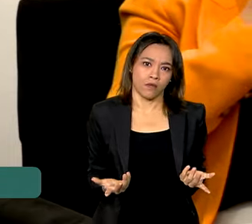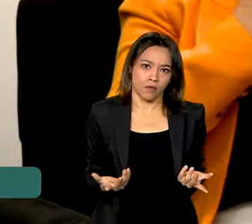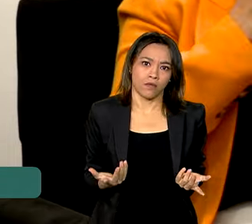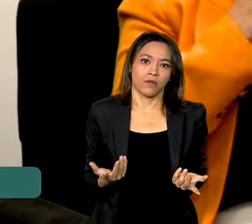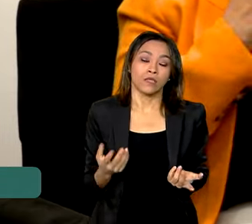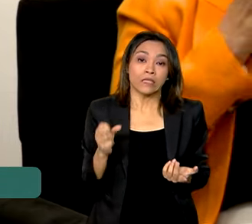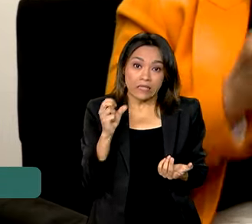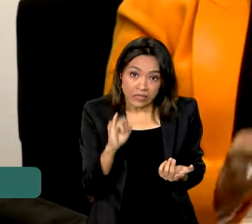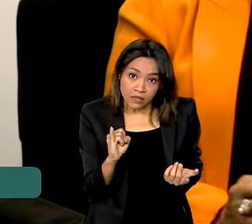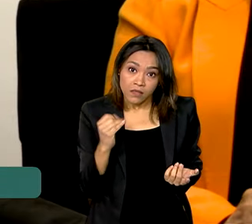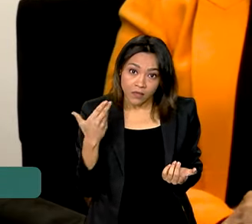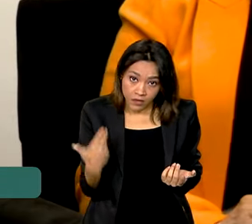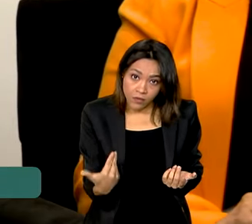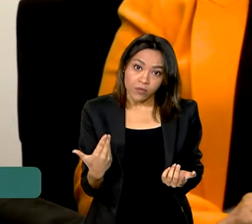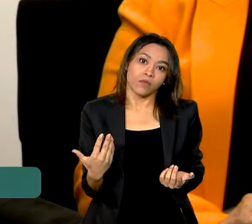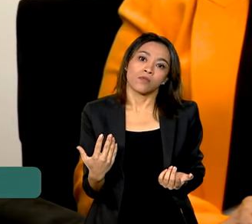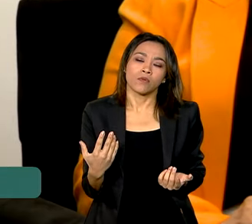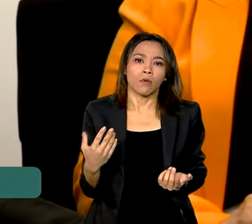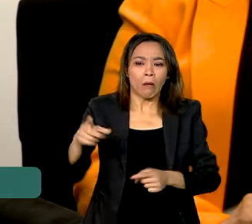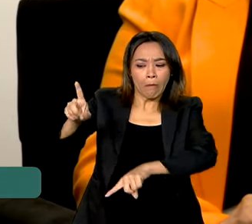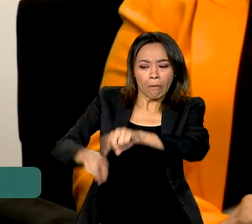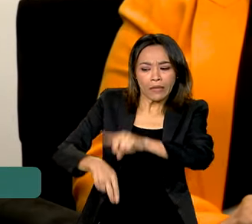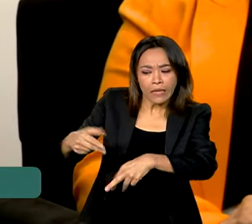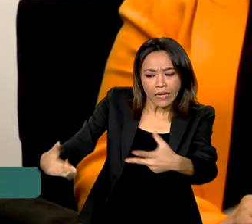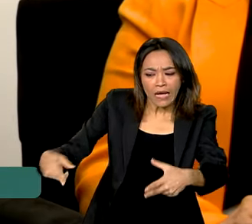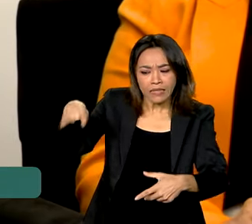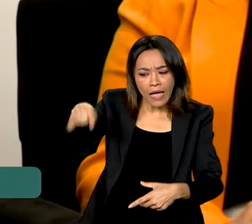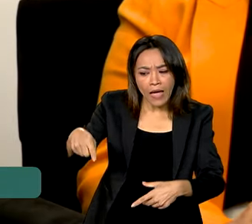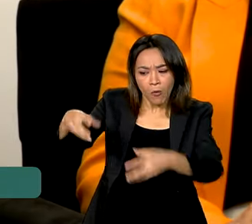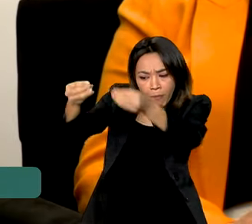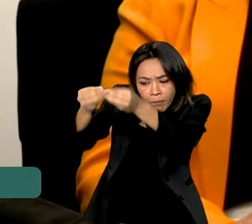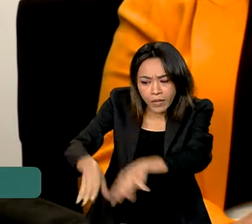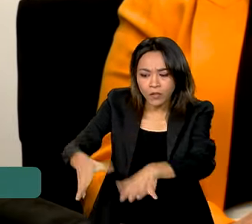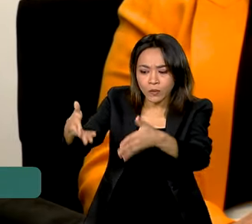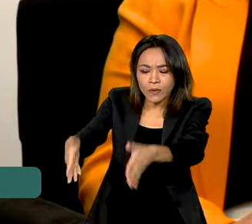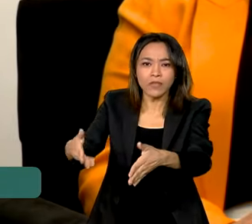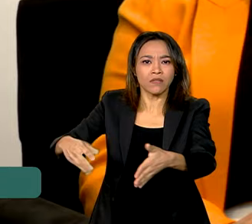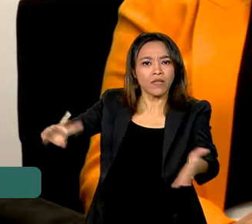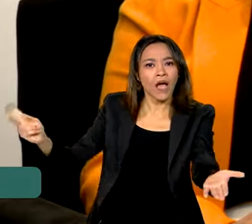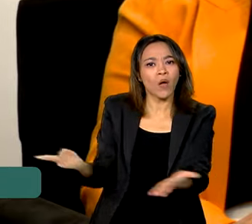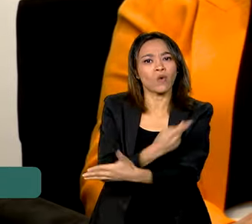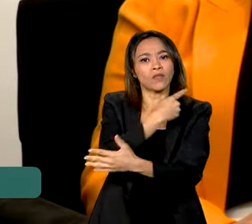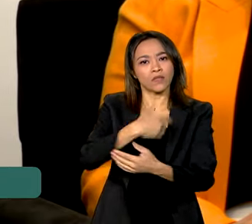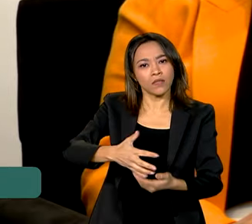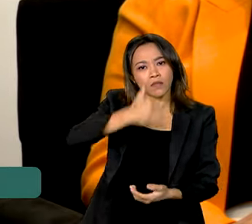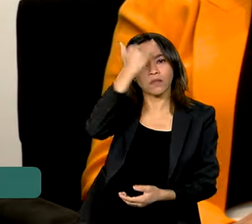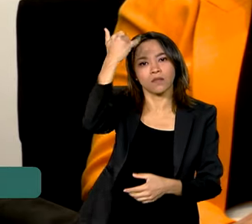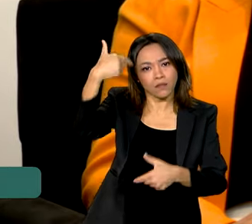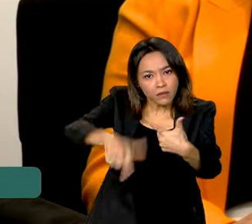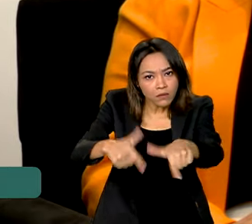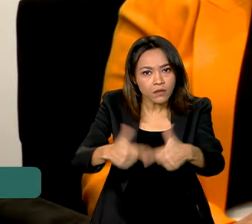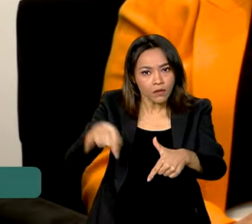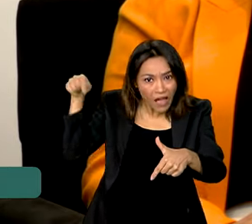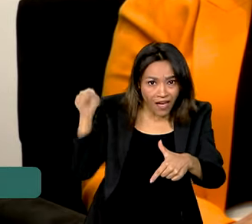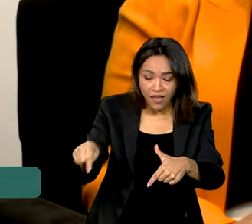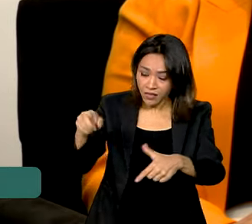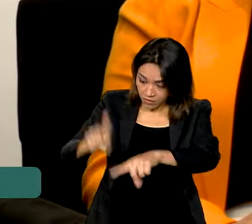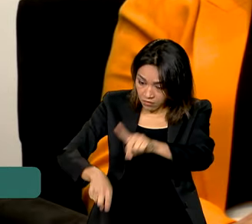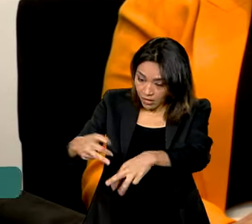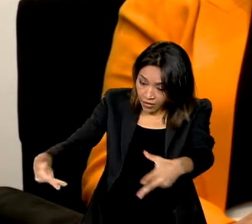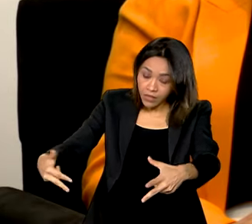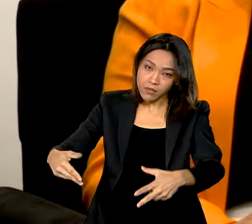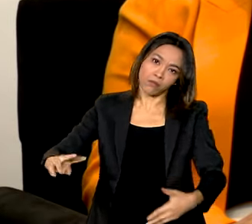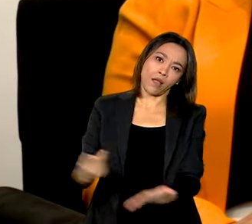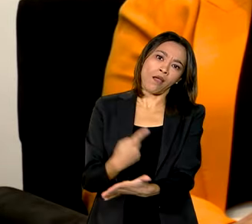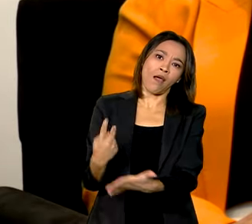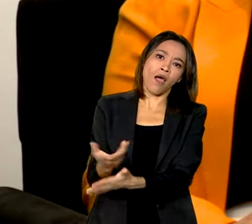Se é verdade que mais equipamentos estão provocando, na escala dos acidentes, são maiorias, alguma coisa está